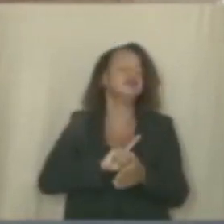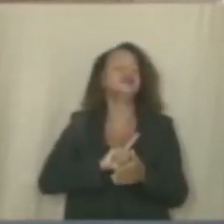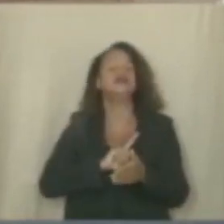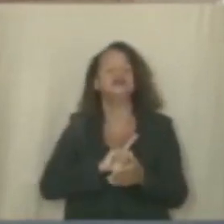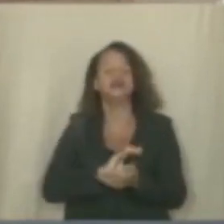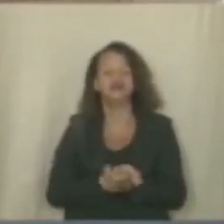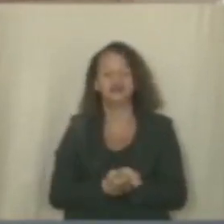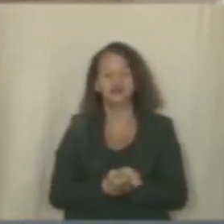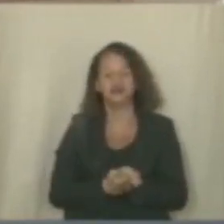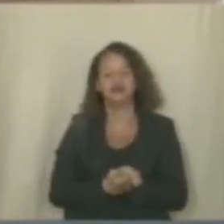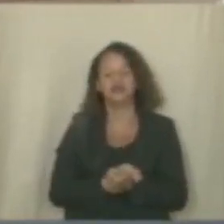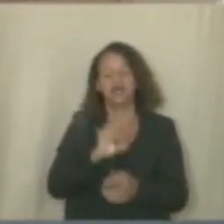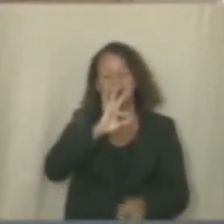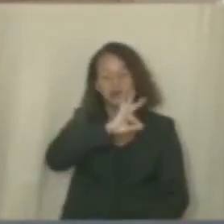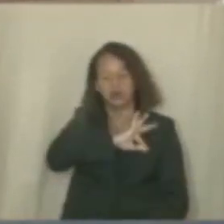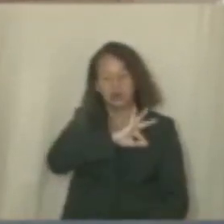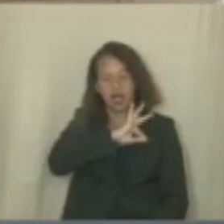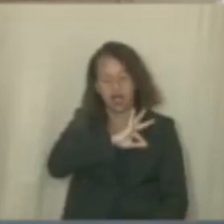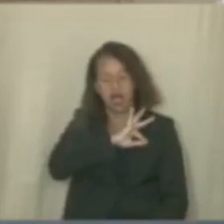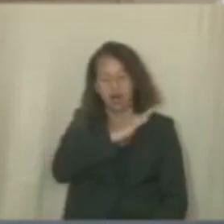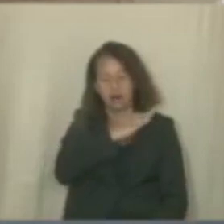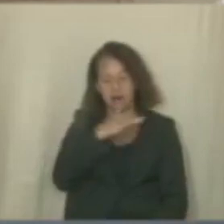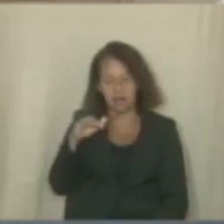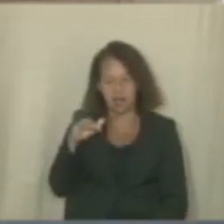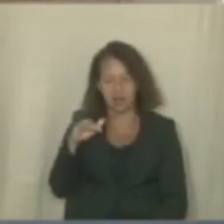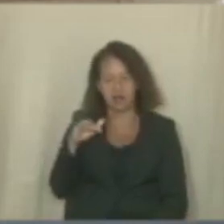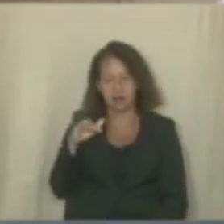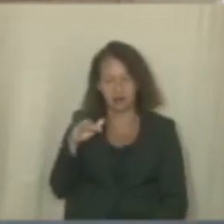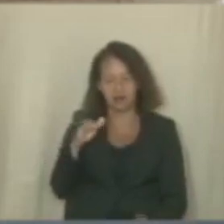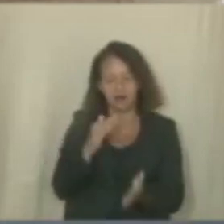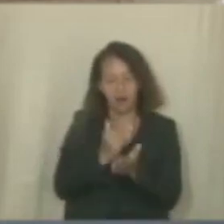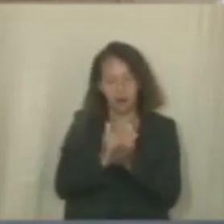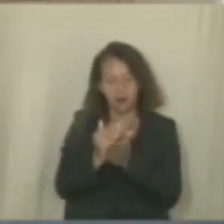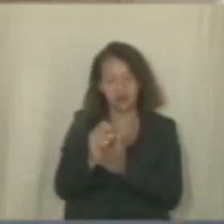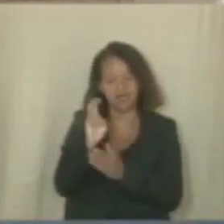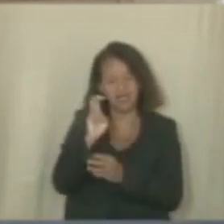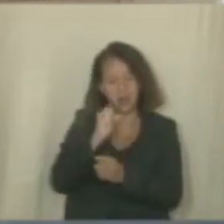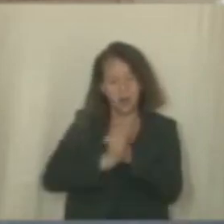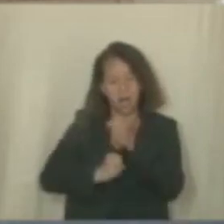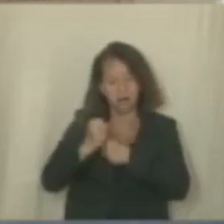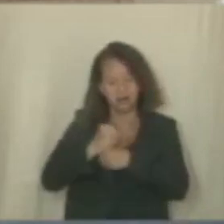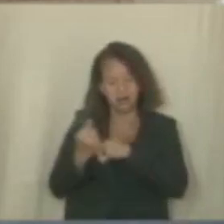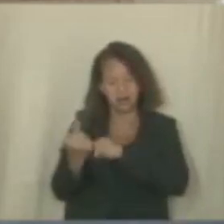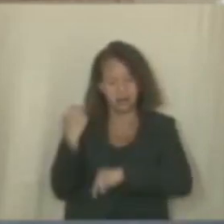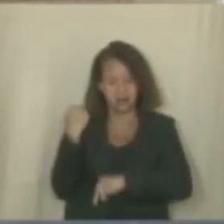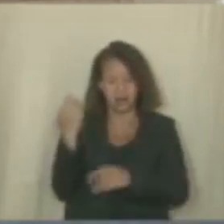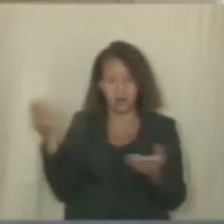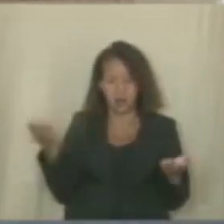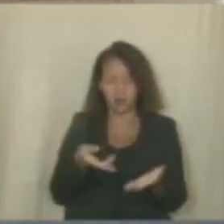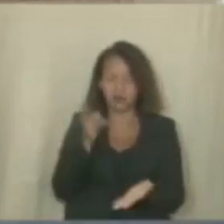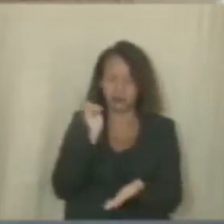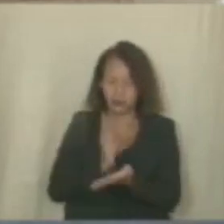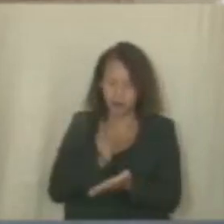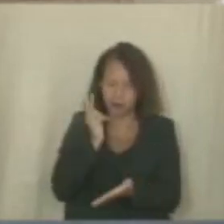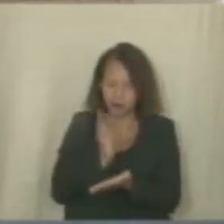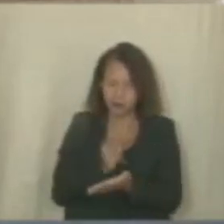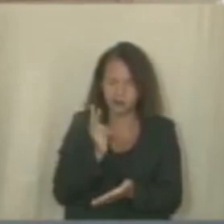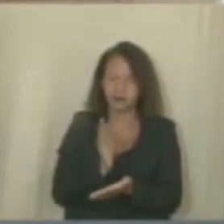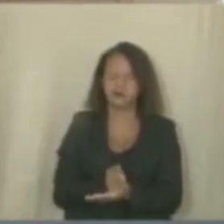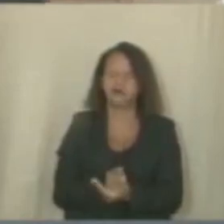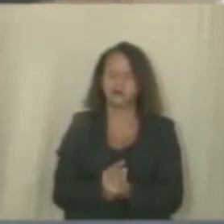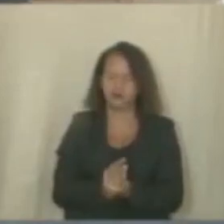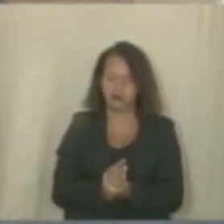um salário e meio, quando iniciou há 5 anos atrás E hoje eles permanecem recebendo